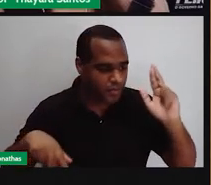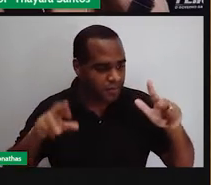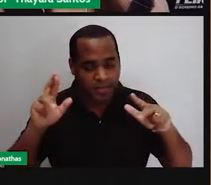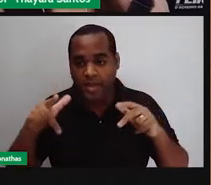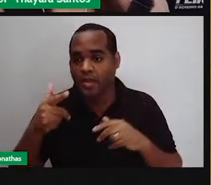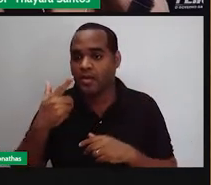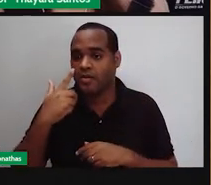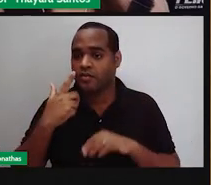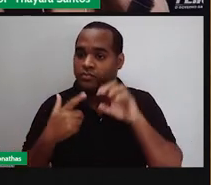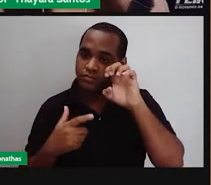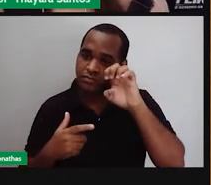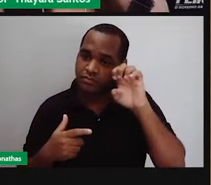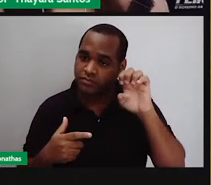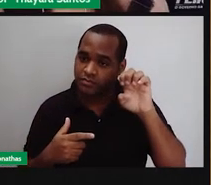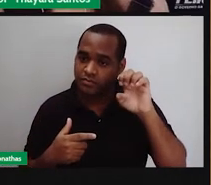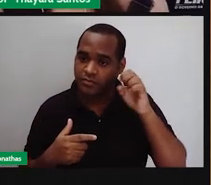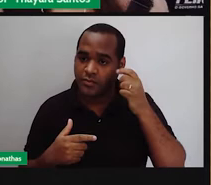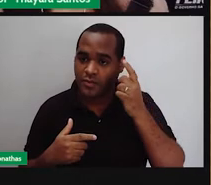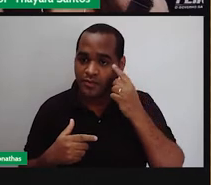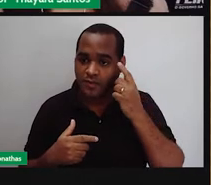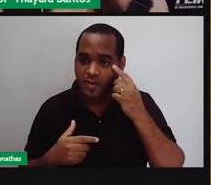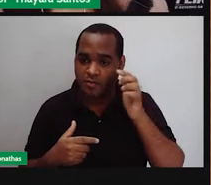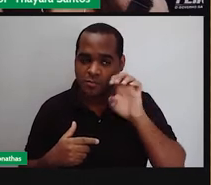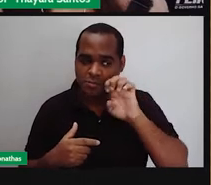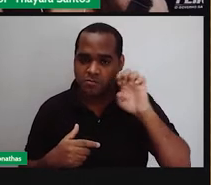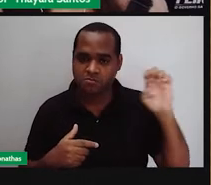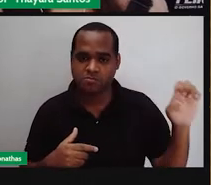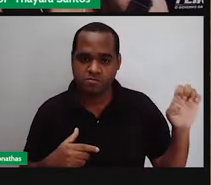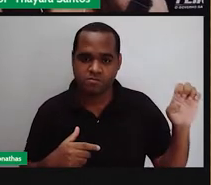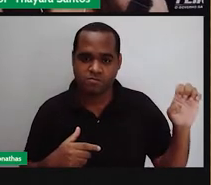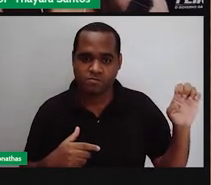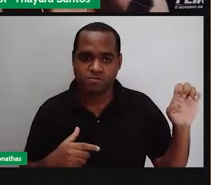O olho esquerdo pode ver mais a esquerda que o olho direito.